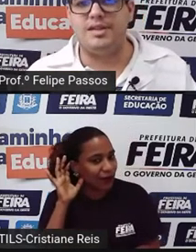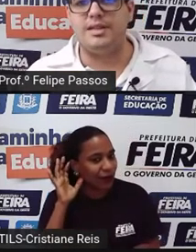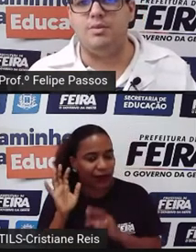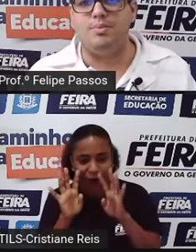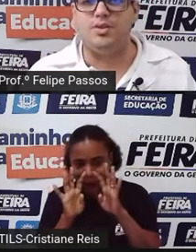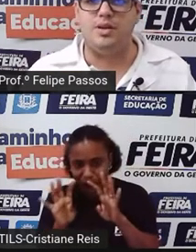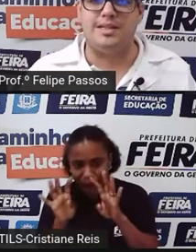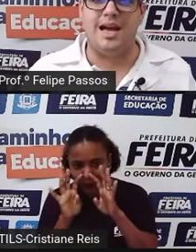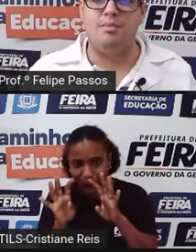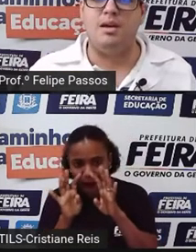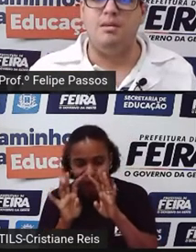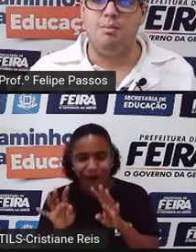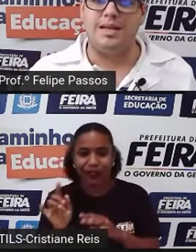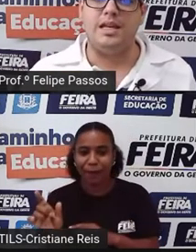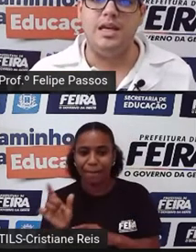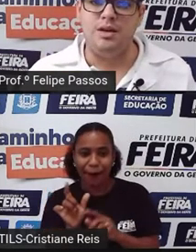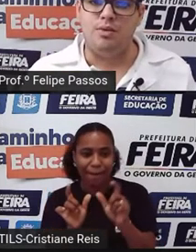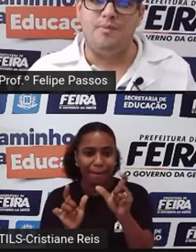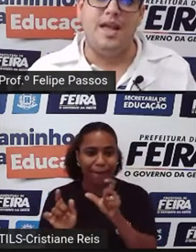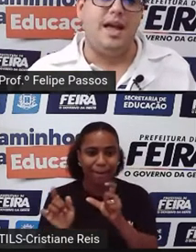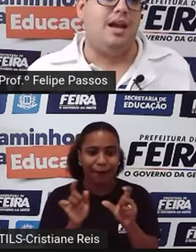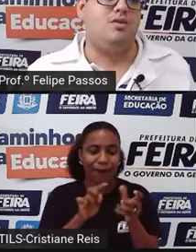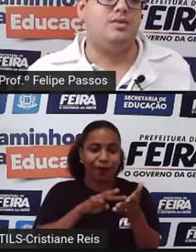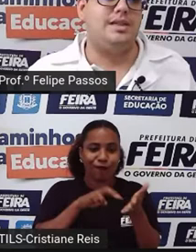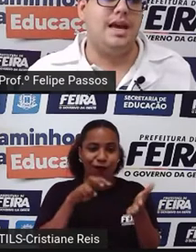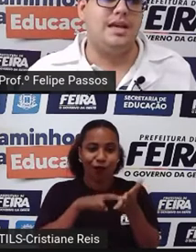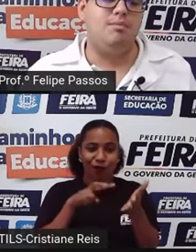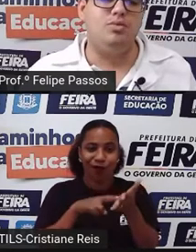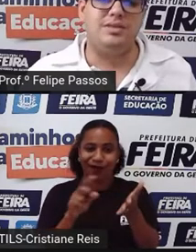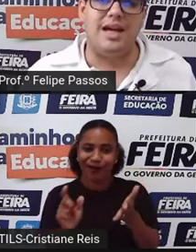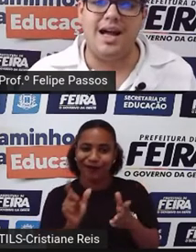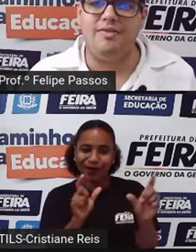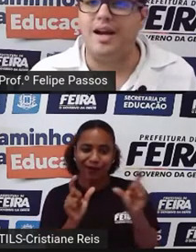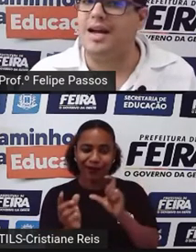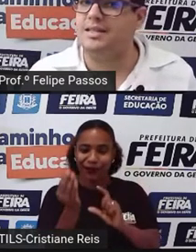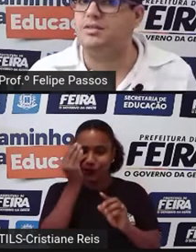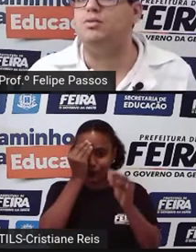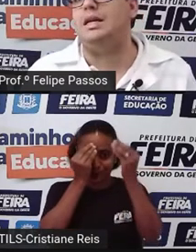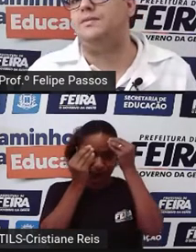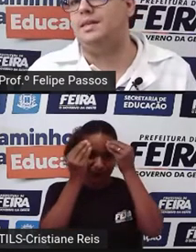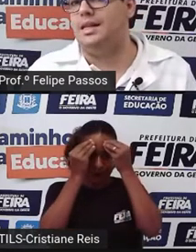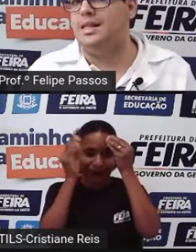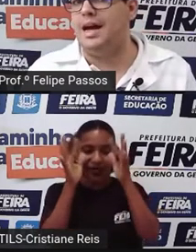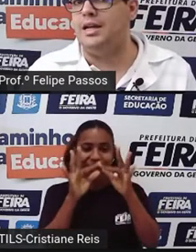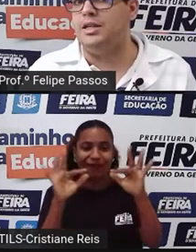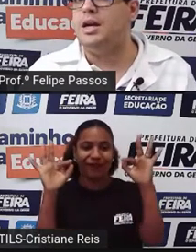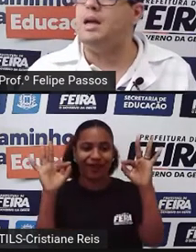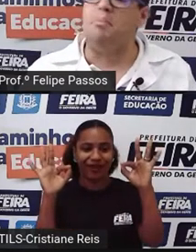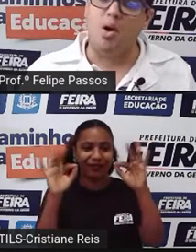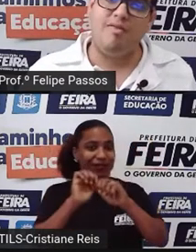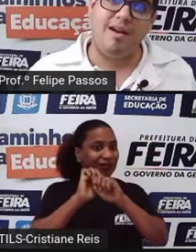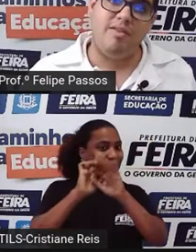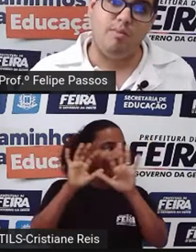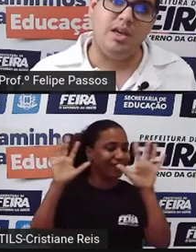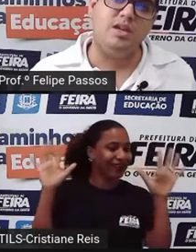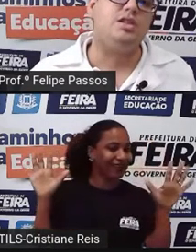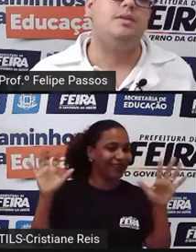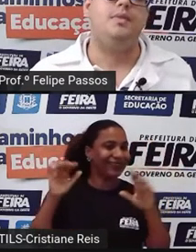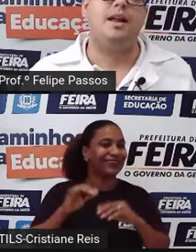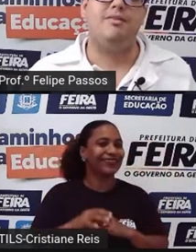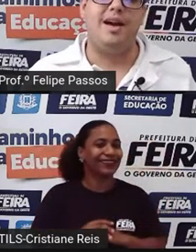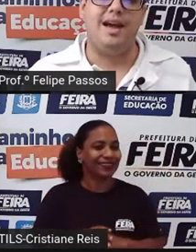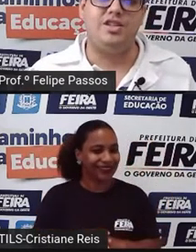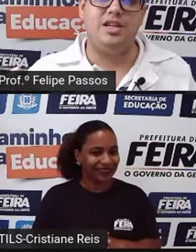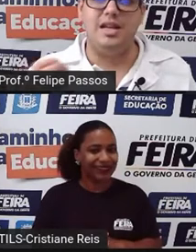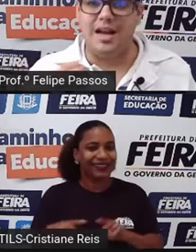palavras que uma pessoa sabe, mais rico. Ela consegue montar frases com mais facilidade, provavelmente